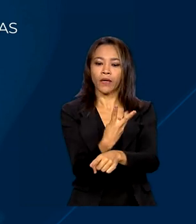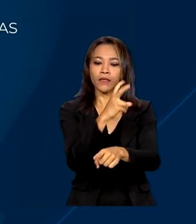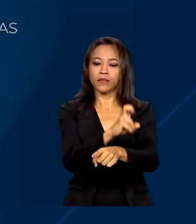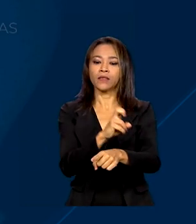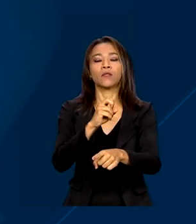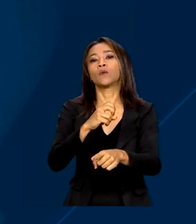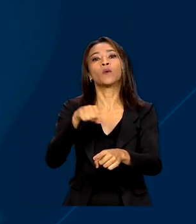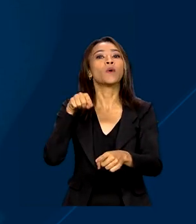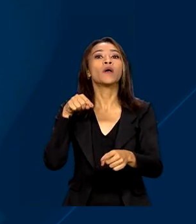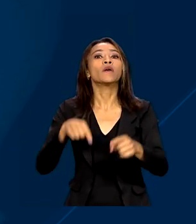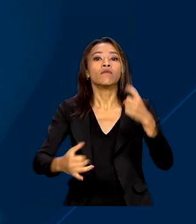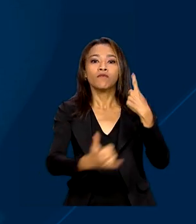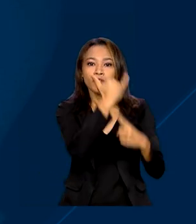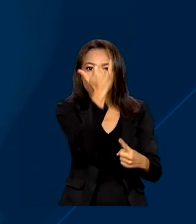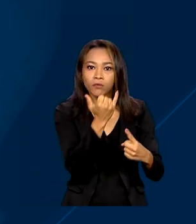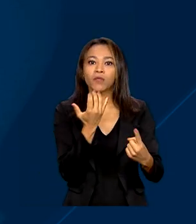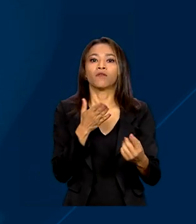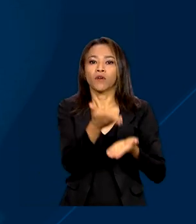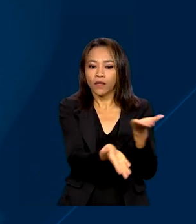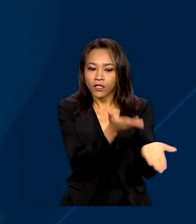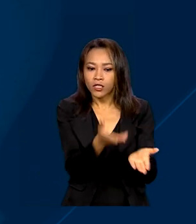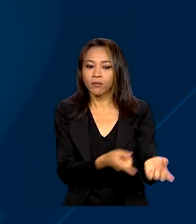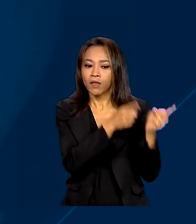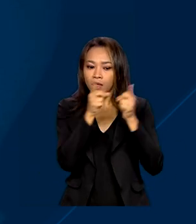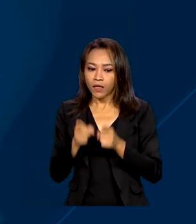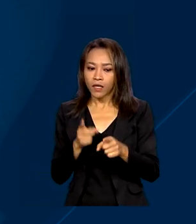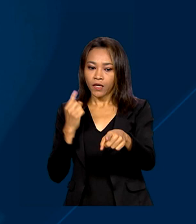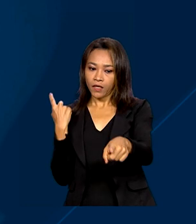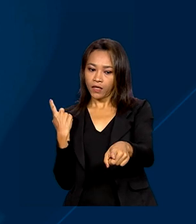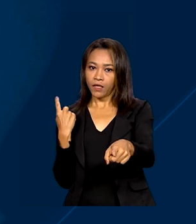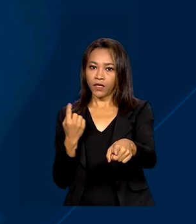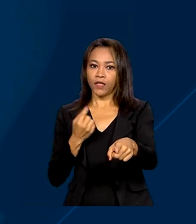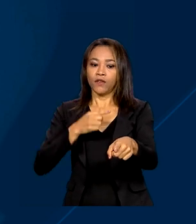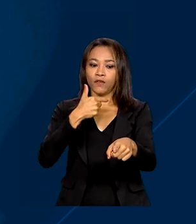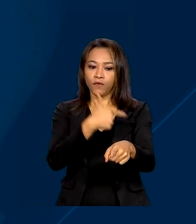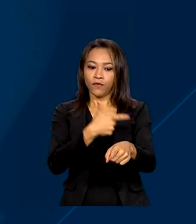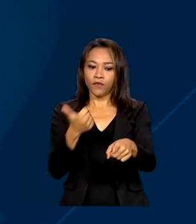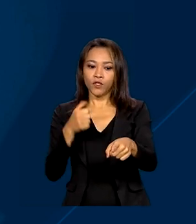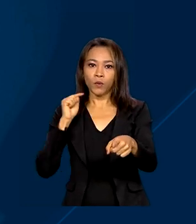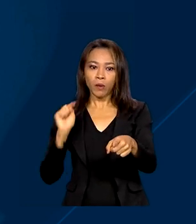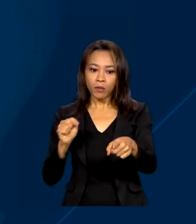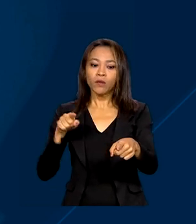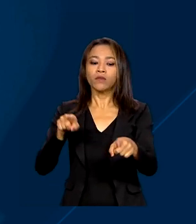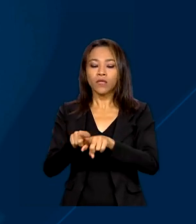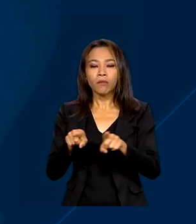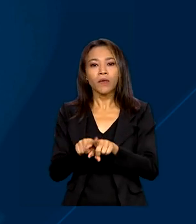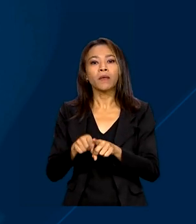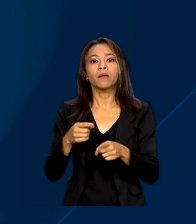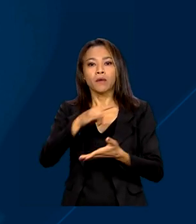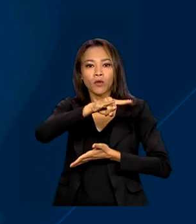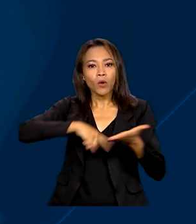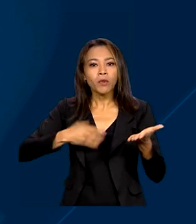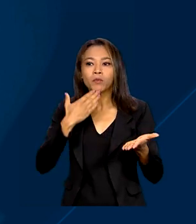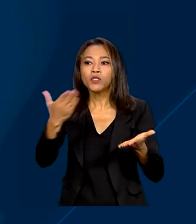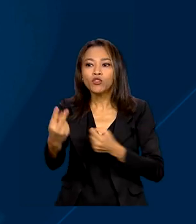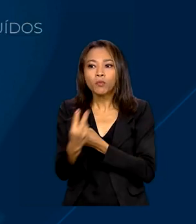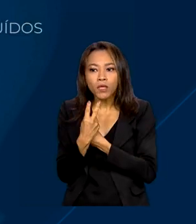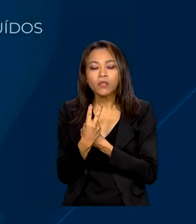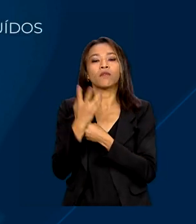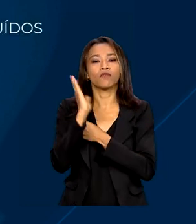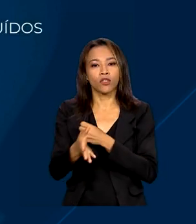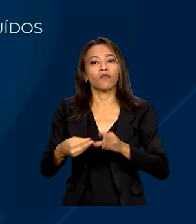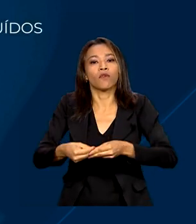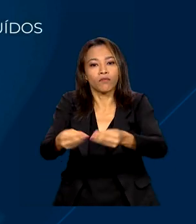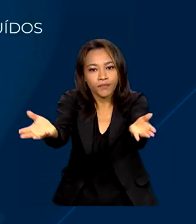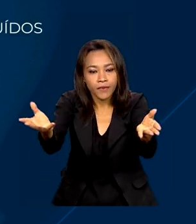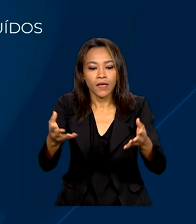atendidas e 21 mil medidas protetivas solicitadas. Segundo o Ministério da Justiça e Segurança Pública, até